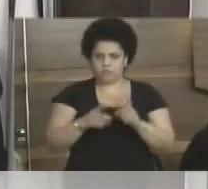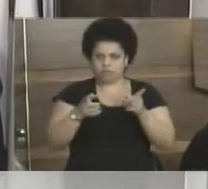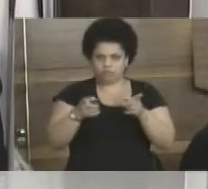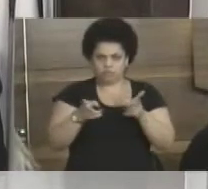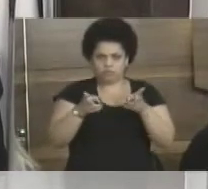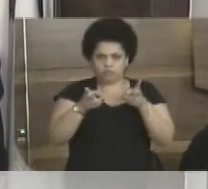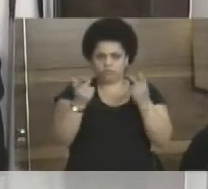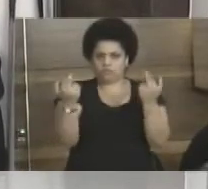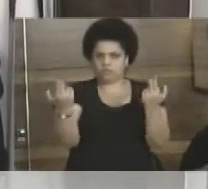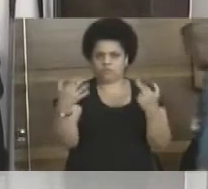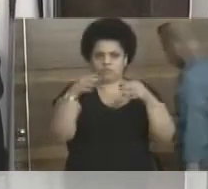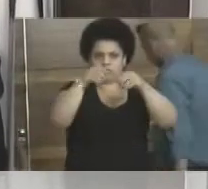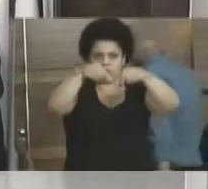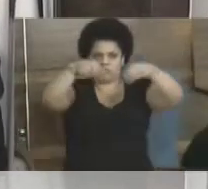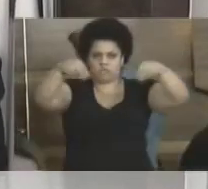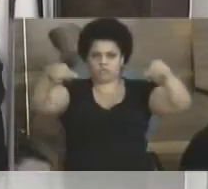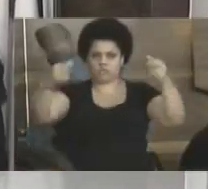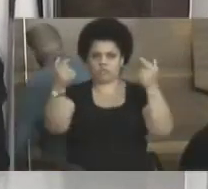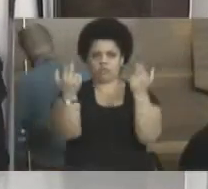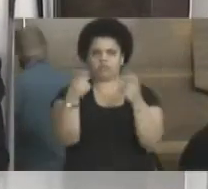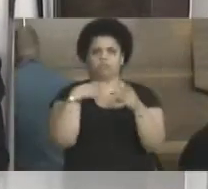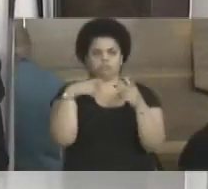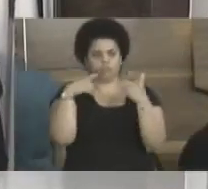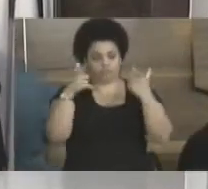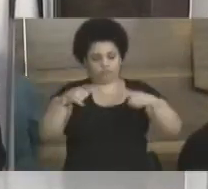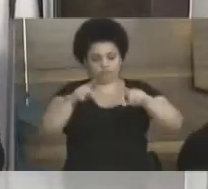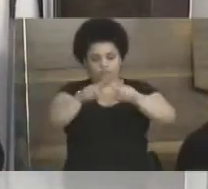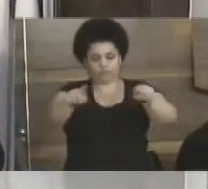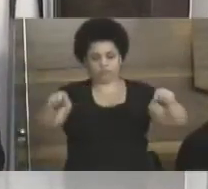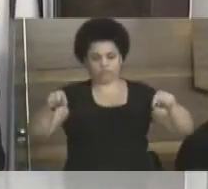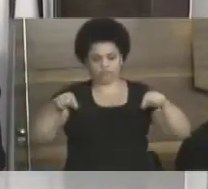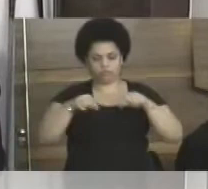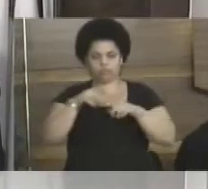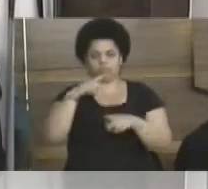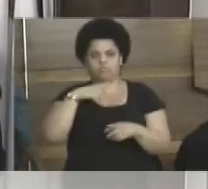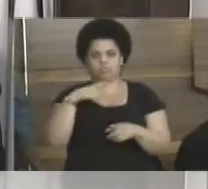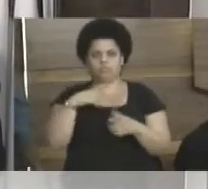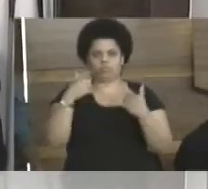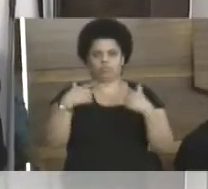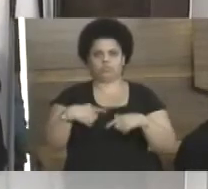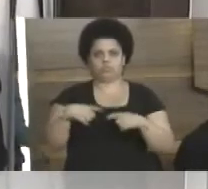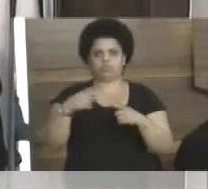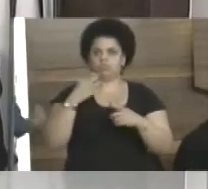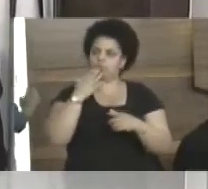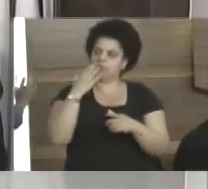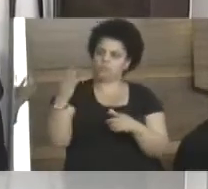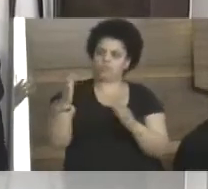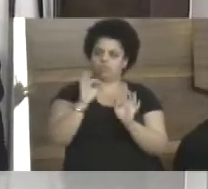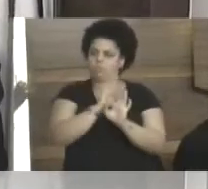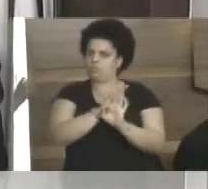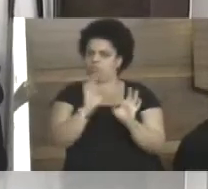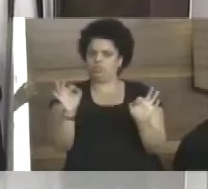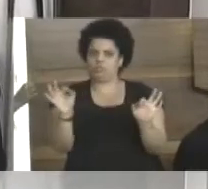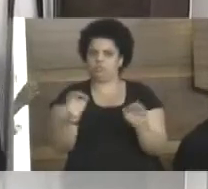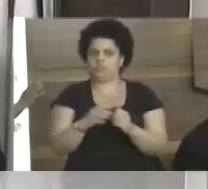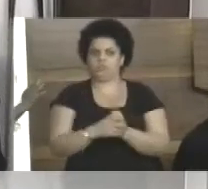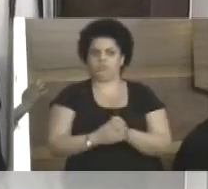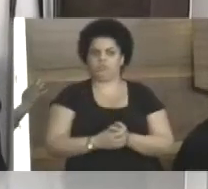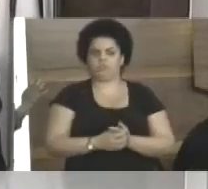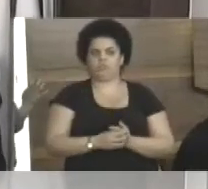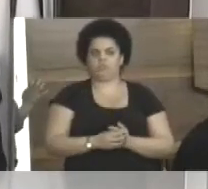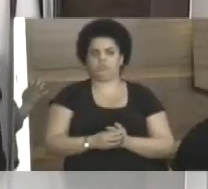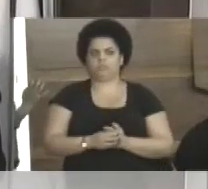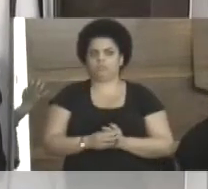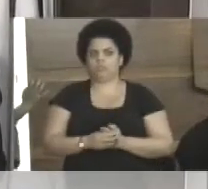bairro do Areal. Tem espaço, tem... E vamos estar fiscalizando e pedindo aí que venha trazer esse benefício porque tem bastante